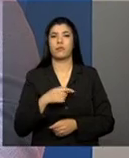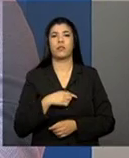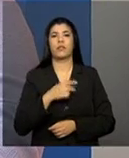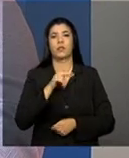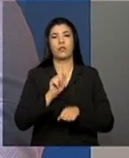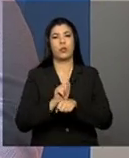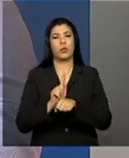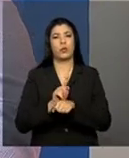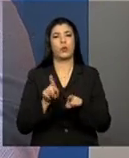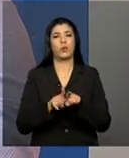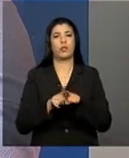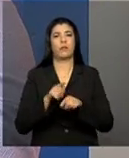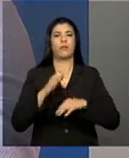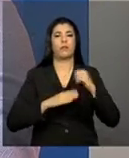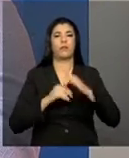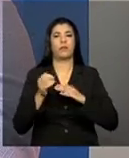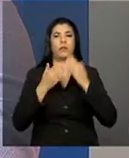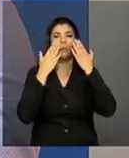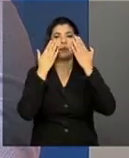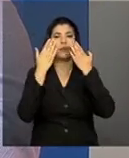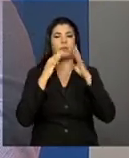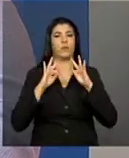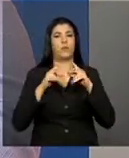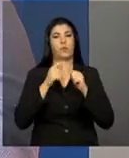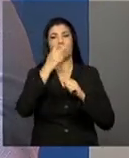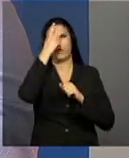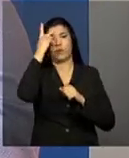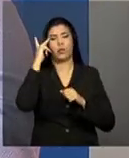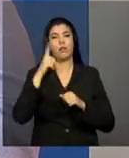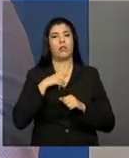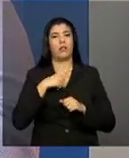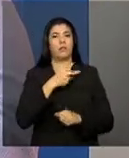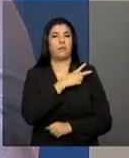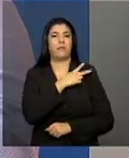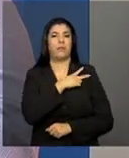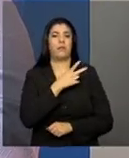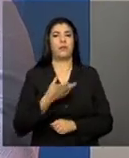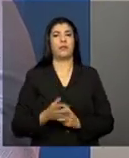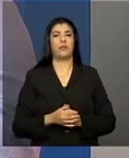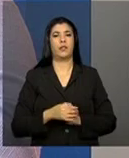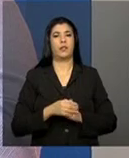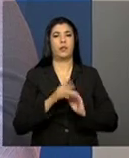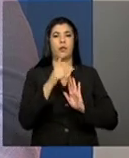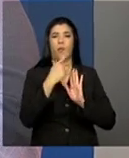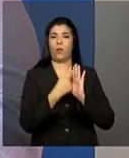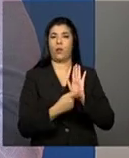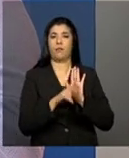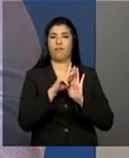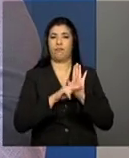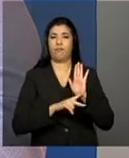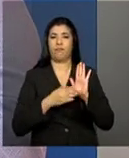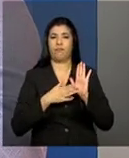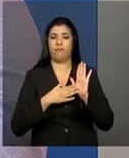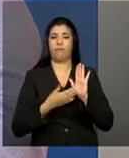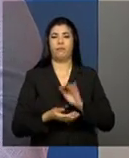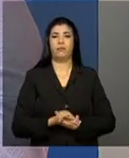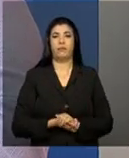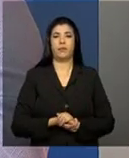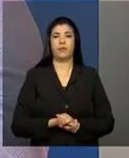profissionais, assistentes sociais, psicólogos, que inclusive operam com esse prontuário. Eu acho que